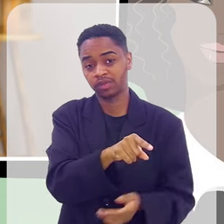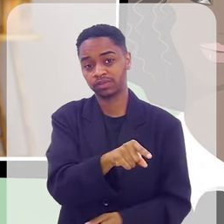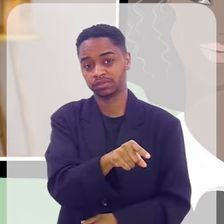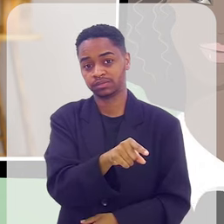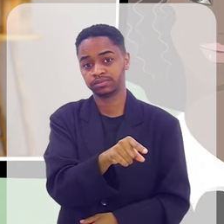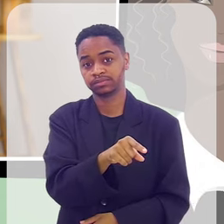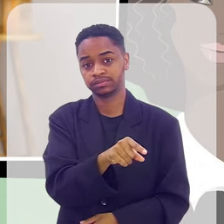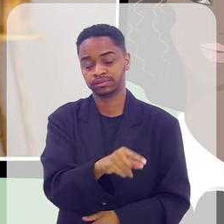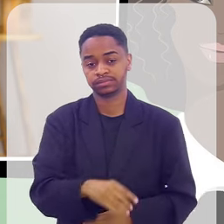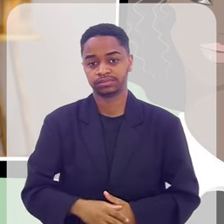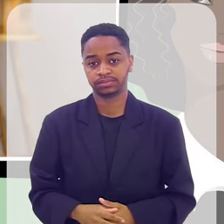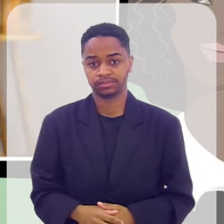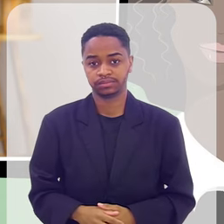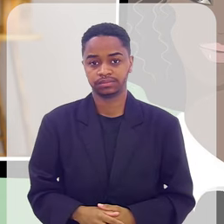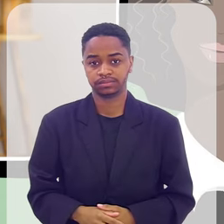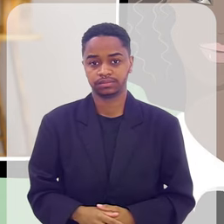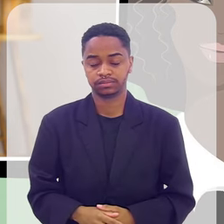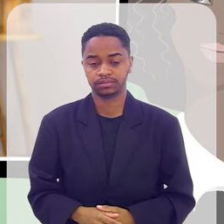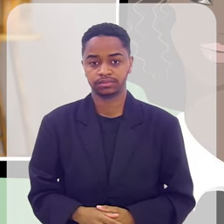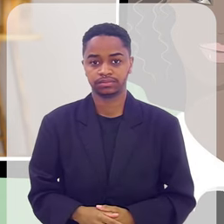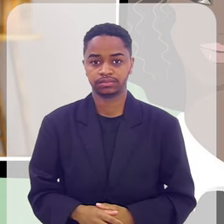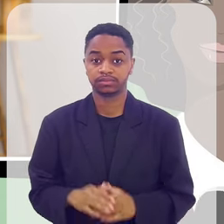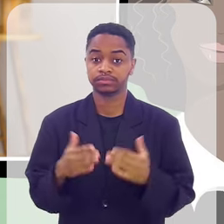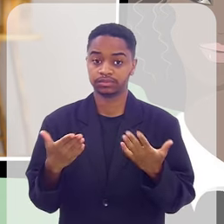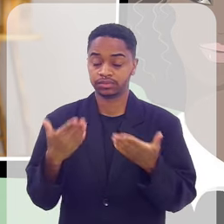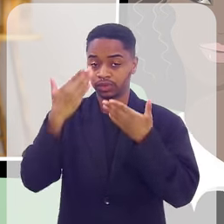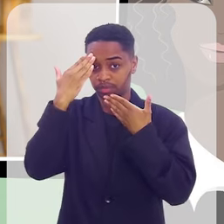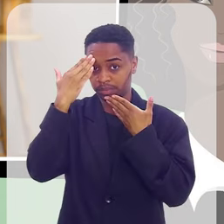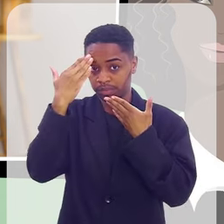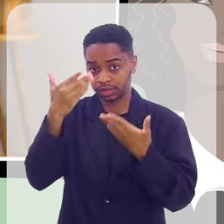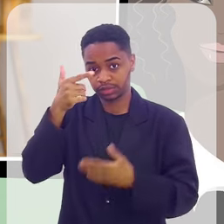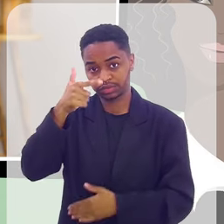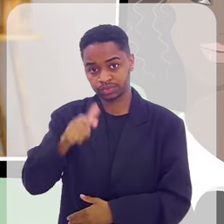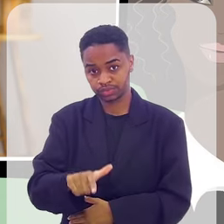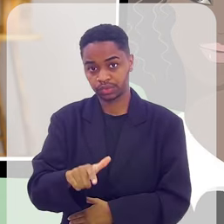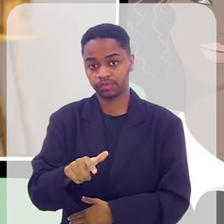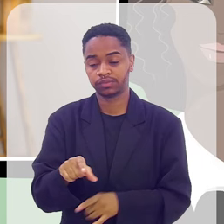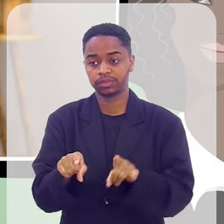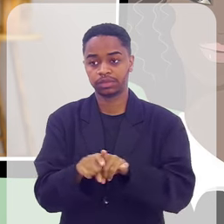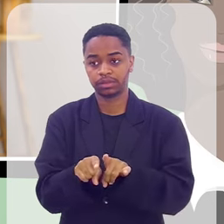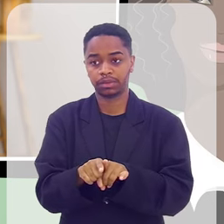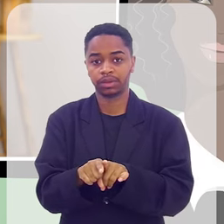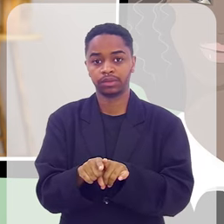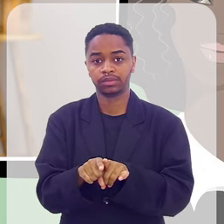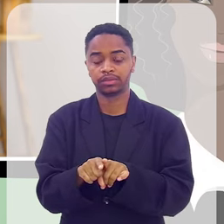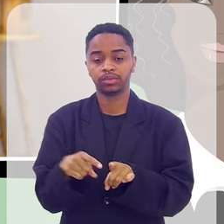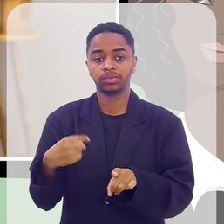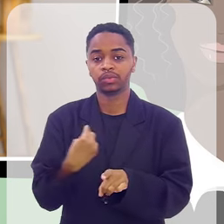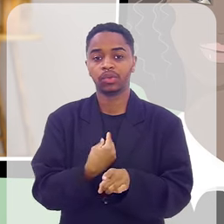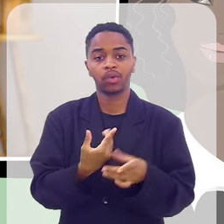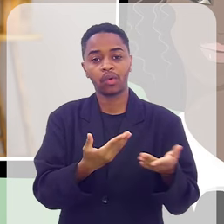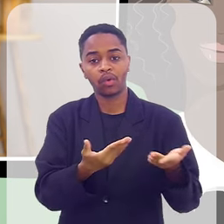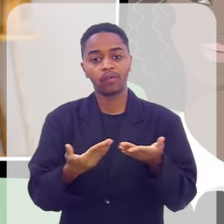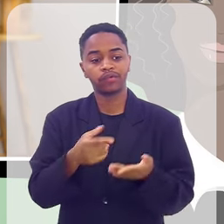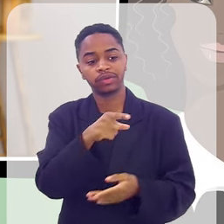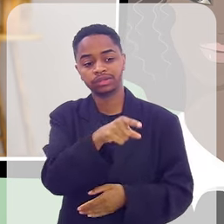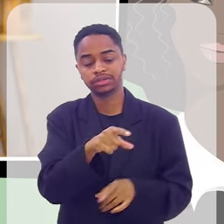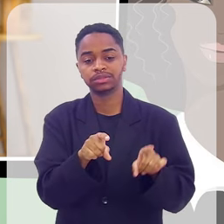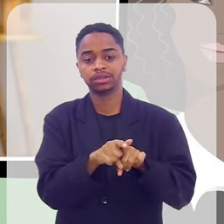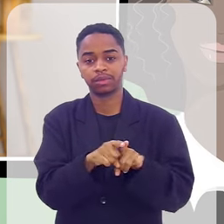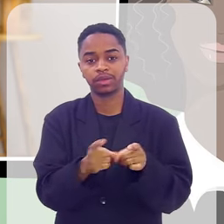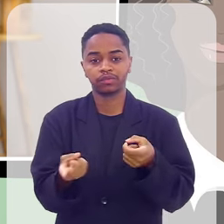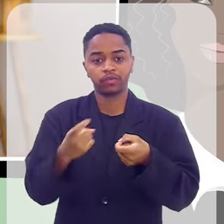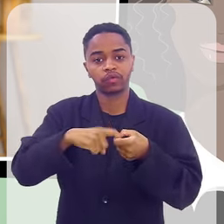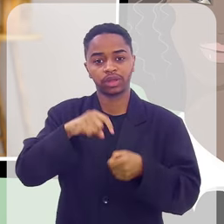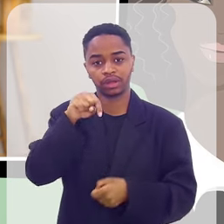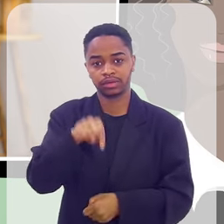na vida de uma outra pessoa. Então, muito obrigada mais uma vez. E o convite é extenso para você